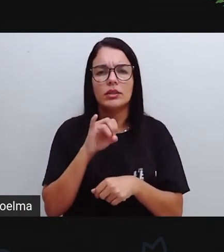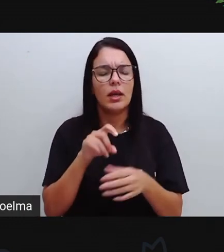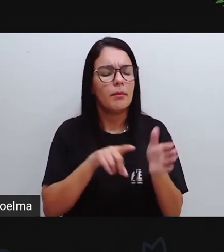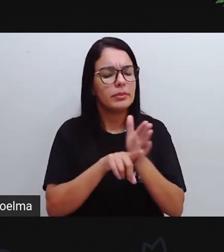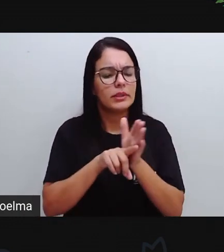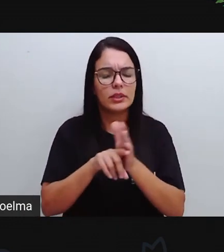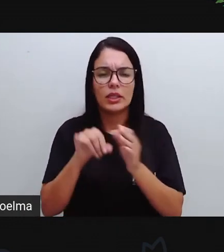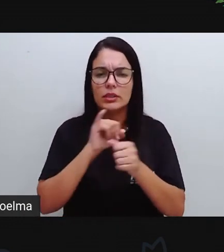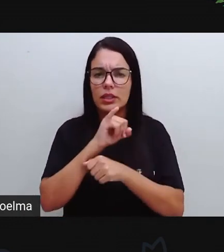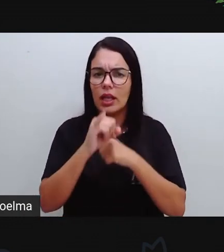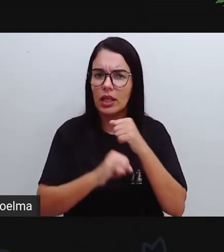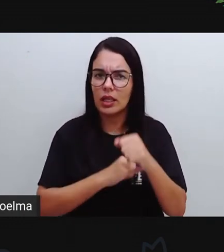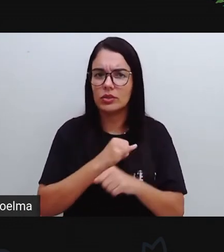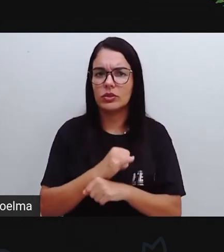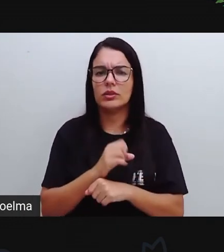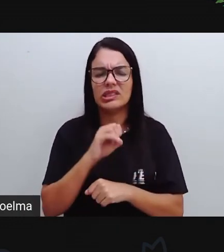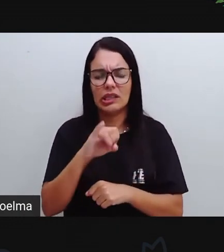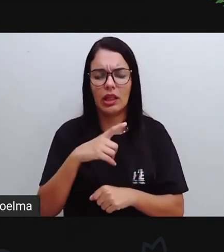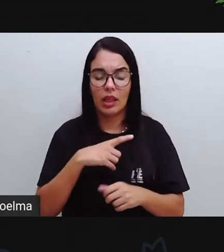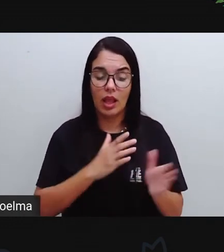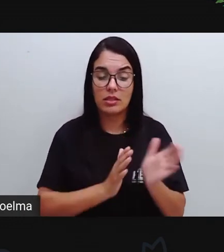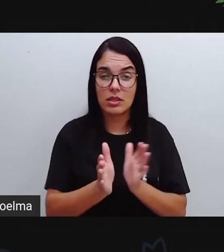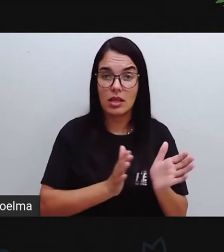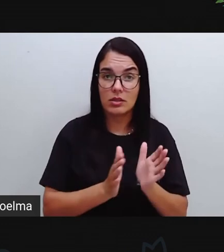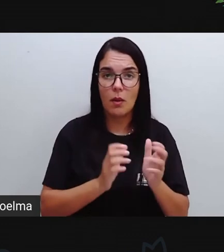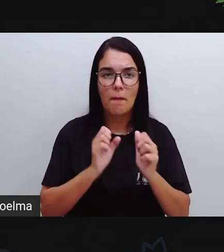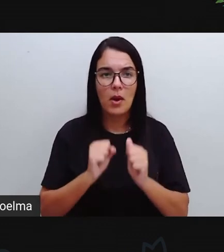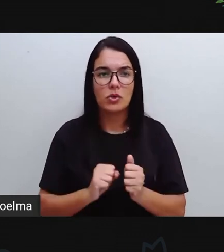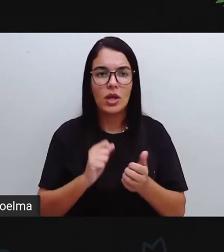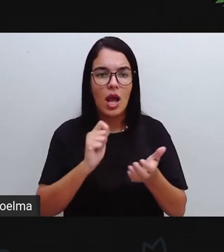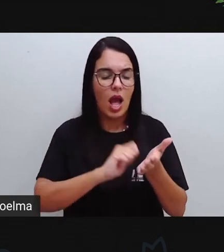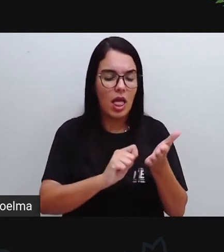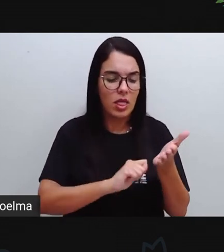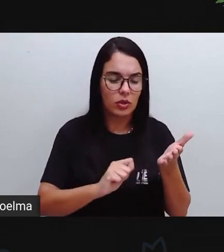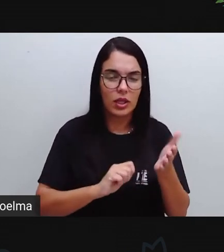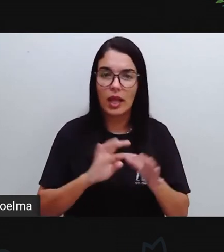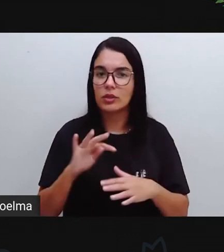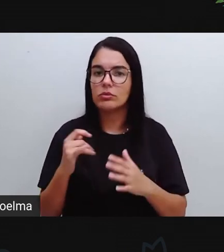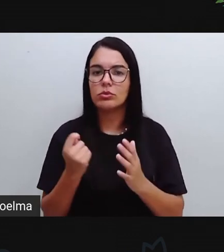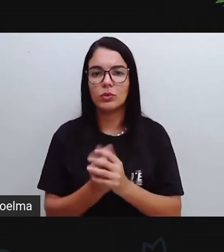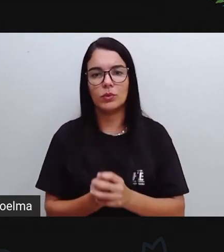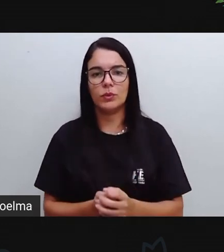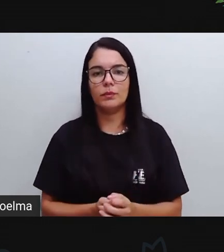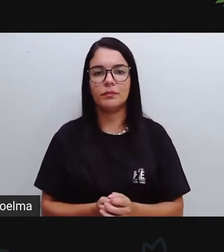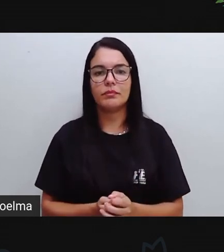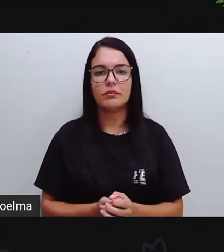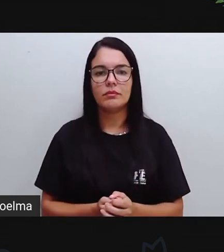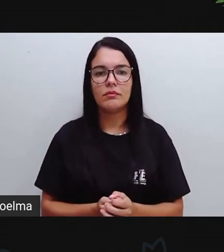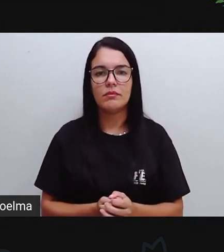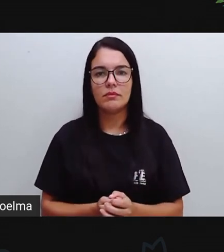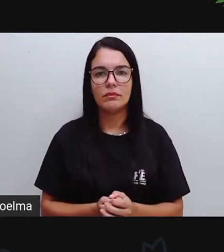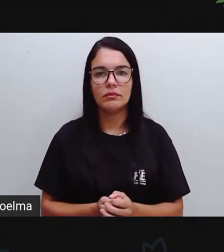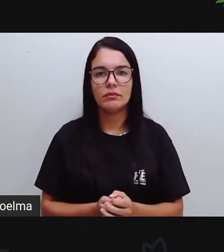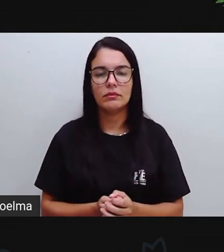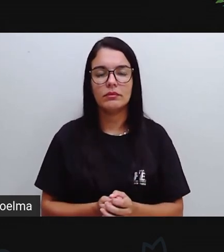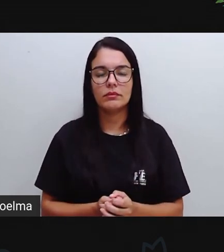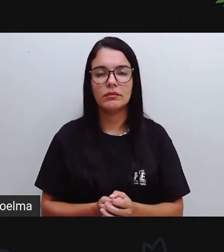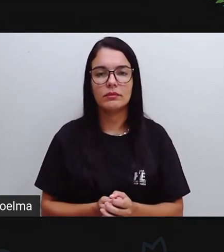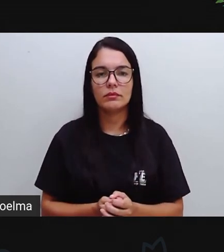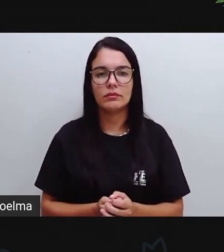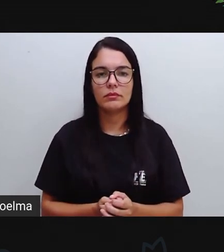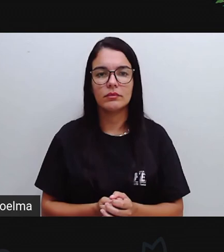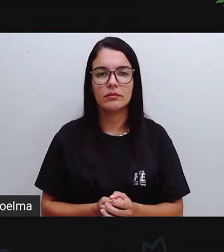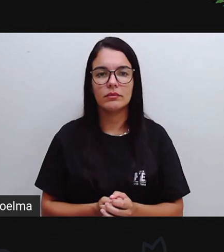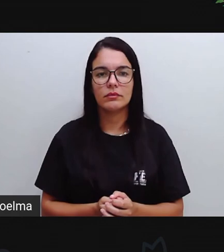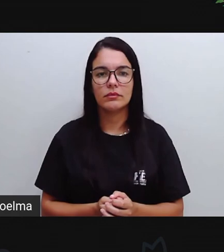internet caso tenha acesso, faça anotação caso não tenha acesso à internet, no caderno, na atividade, e no